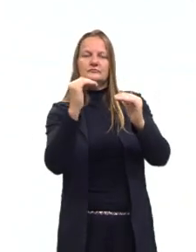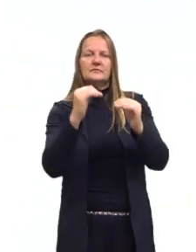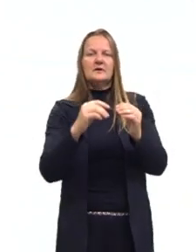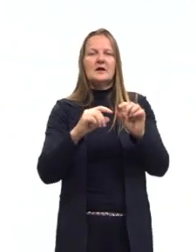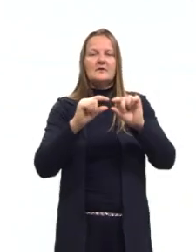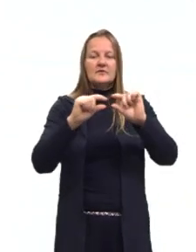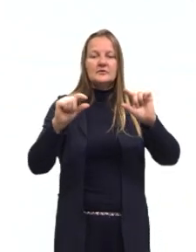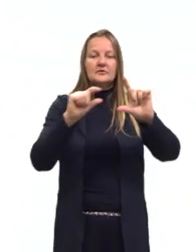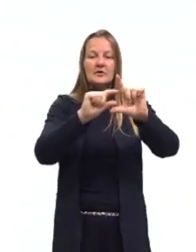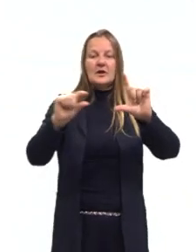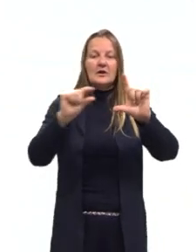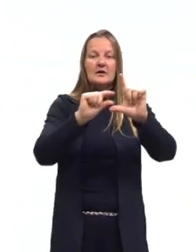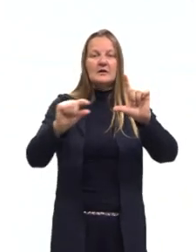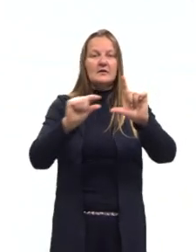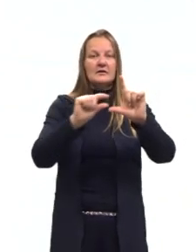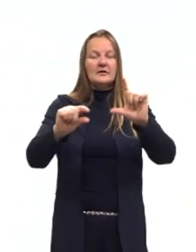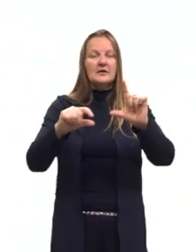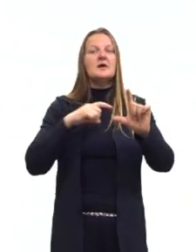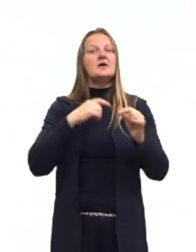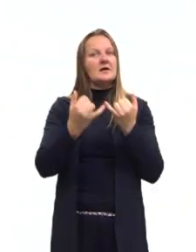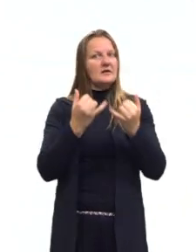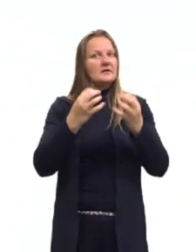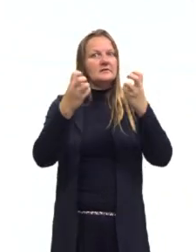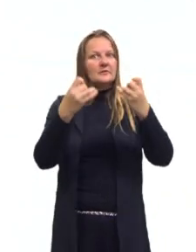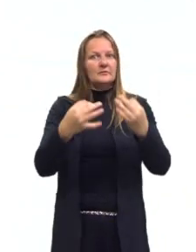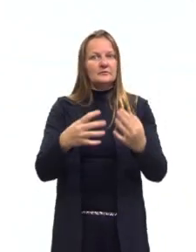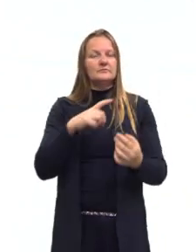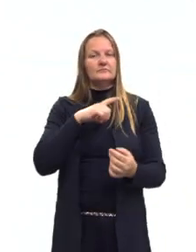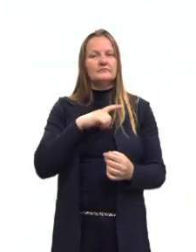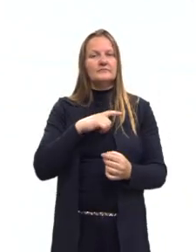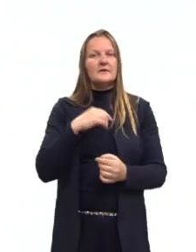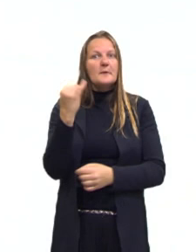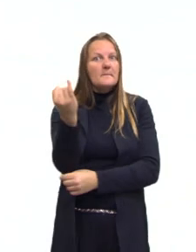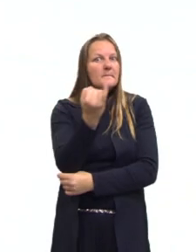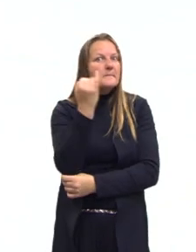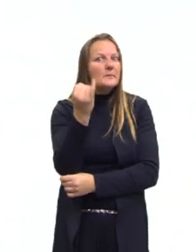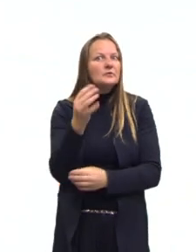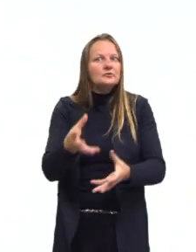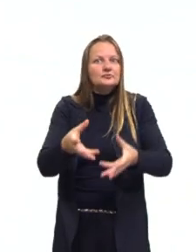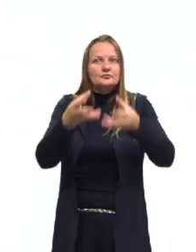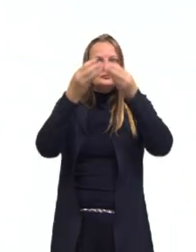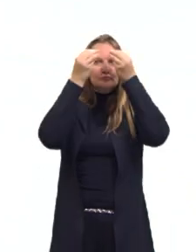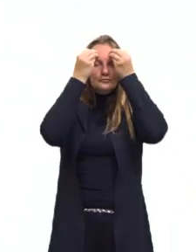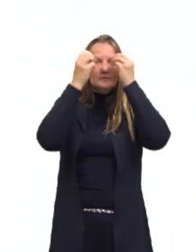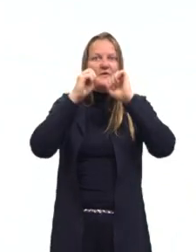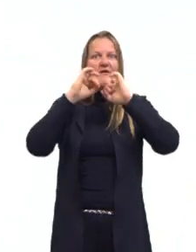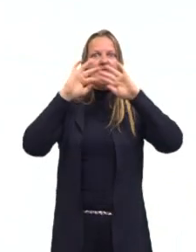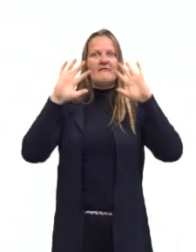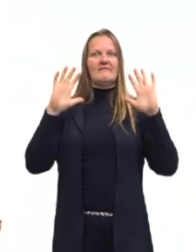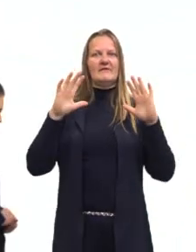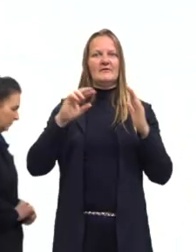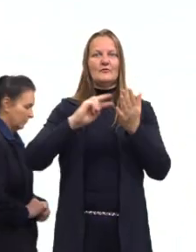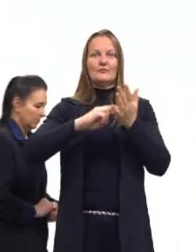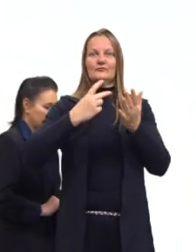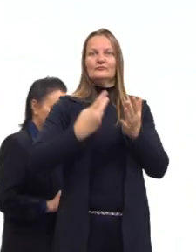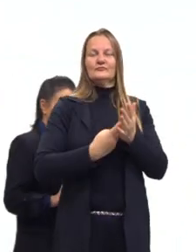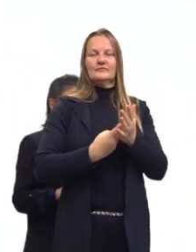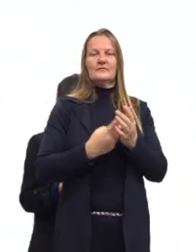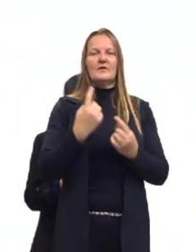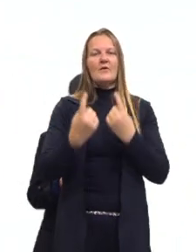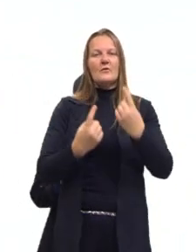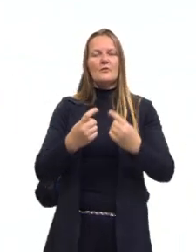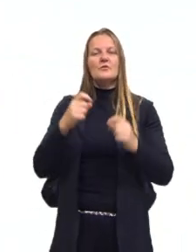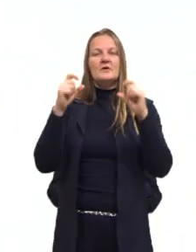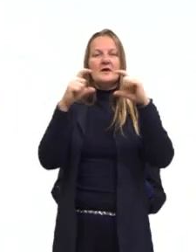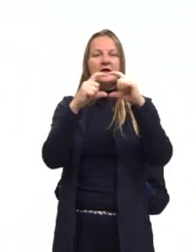legendas são alguns exemplos mais comuns aí do que podem ajudar a gente a interpretar. Em alguns casos, como